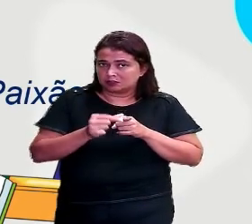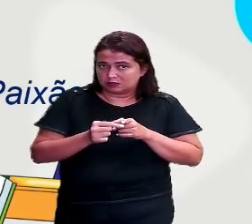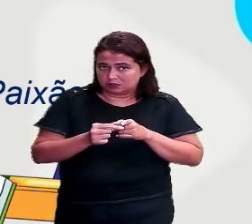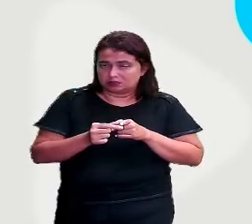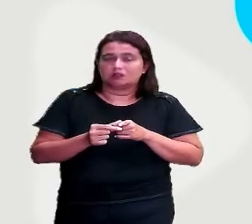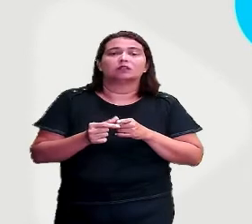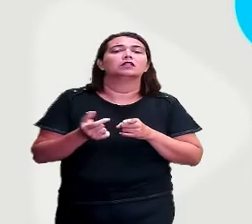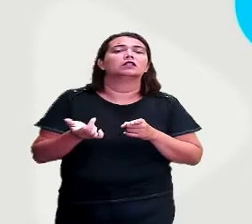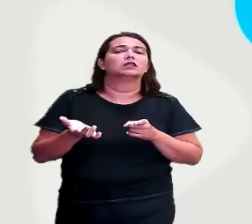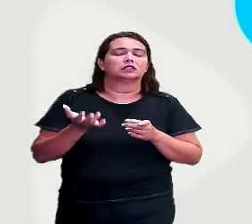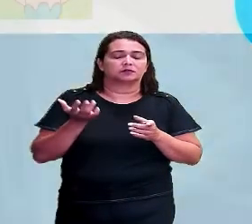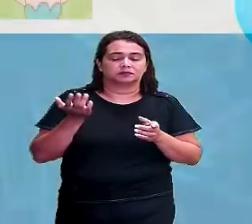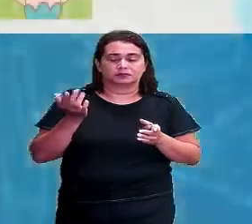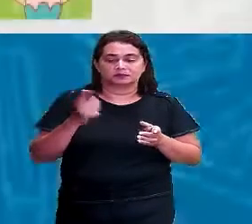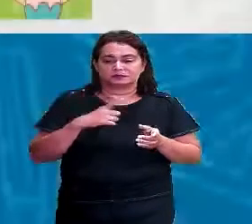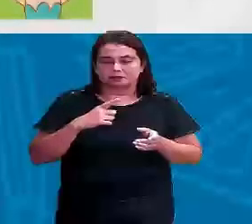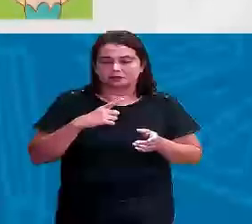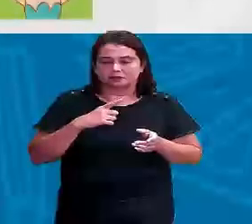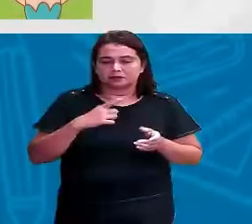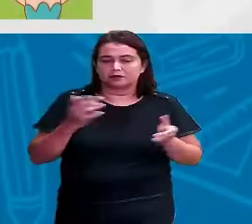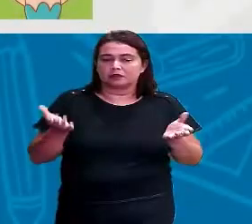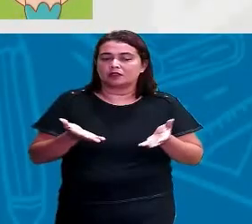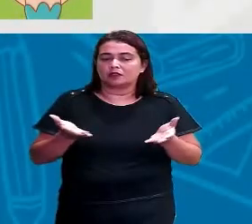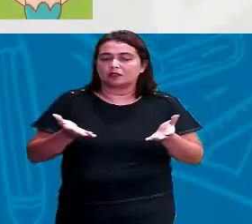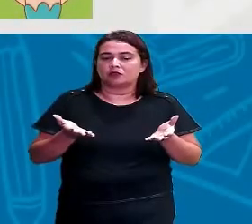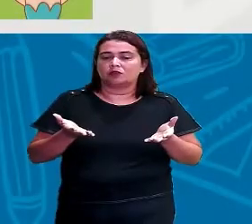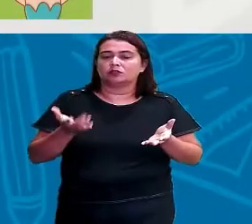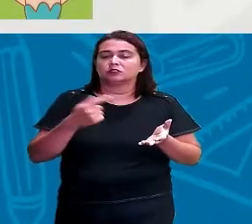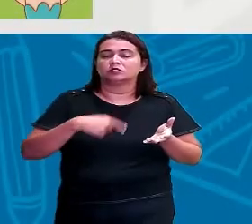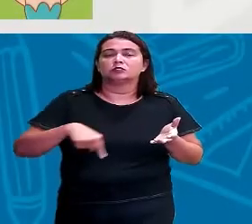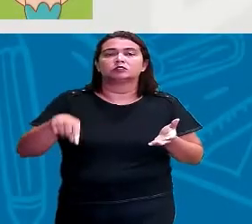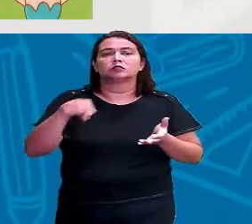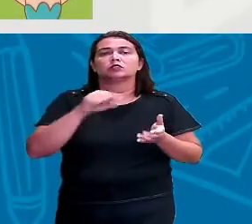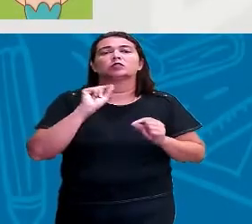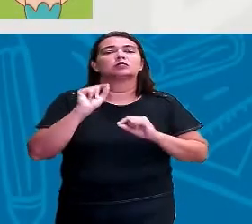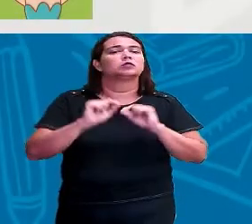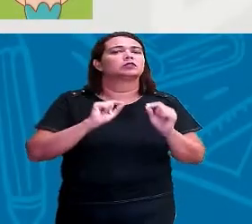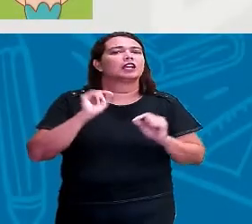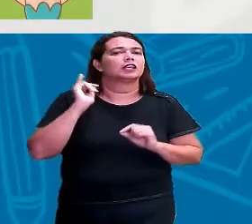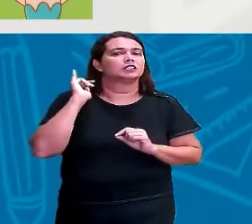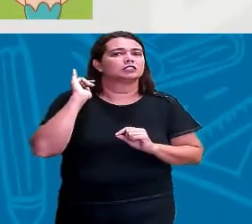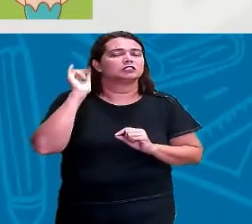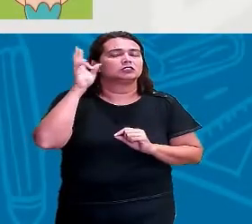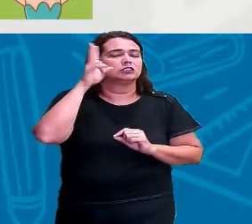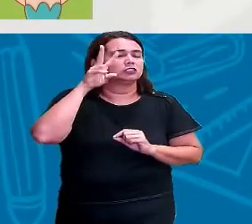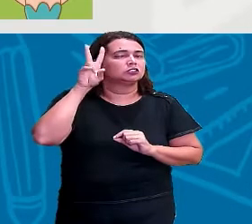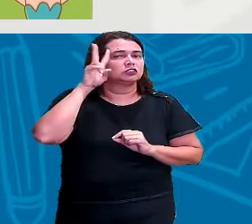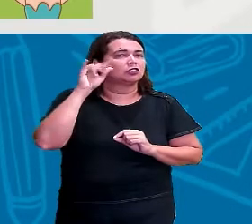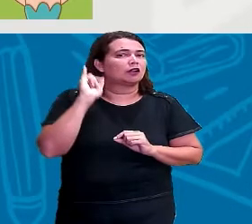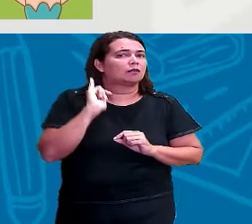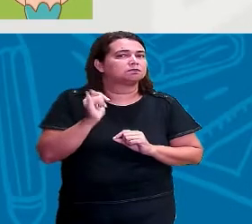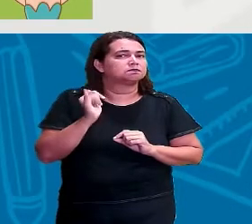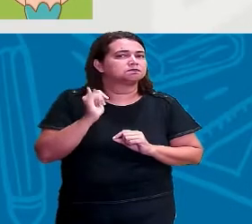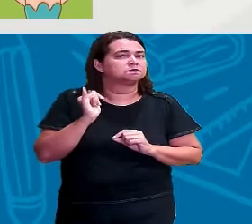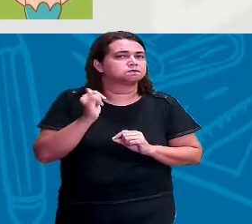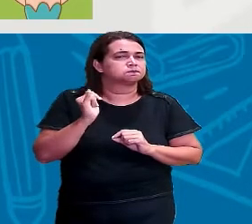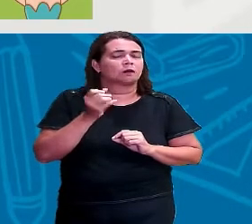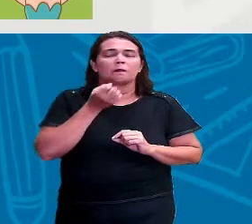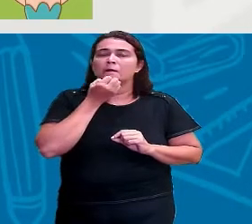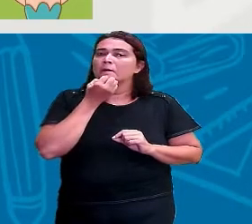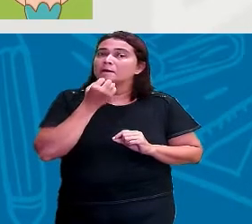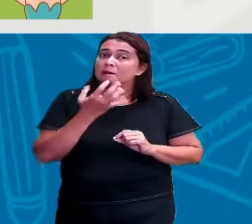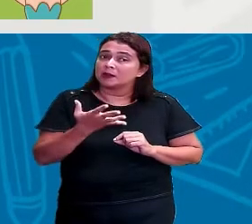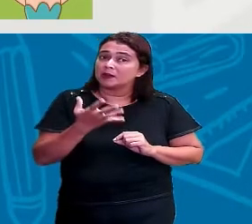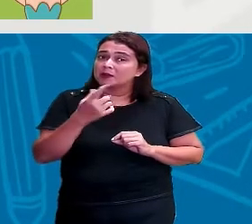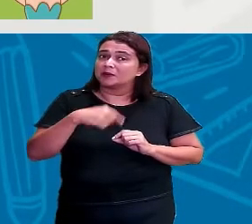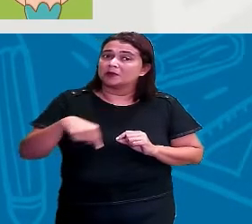iniciar, tá? Eu gosto aqui sempre de contar uma história, tá? Eu acho que as histórias são muito legais.